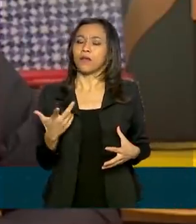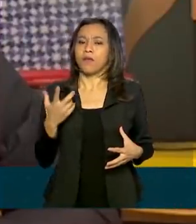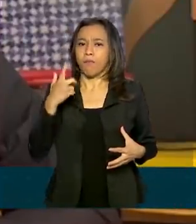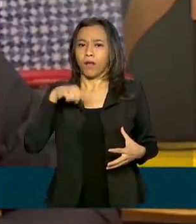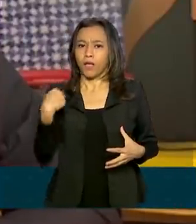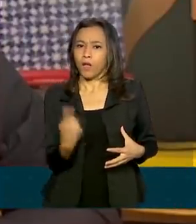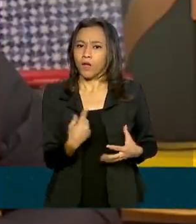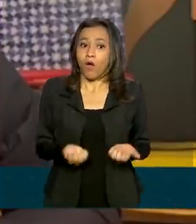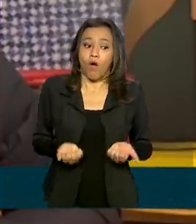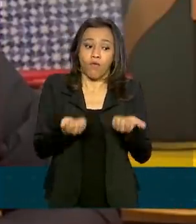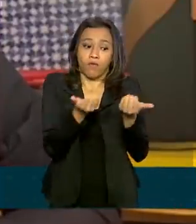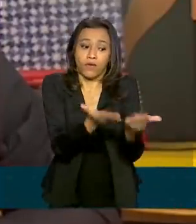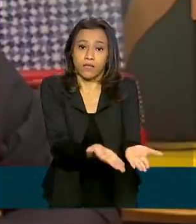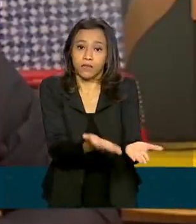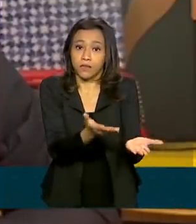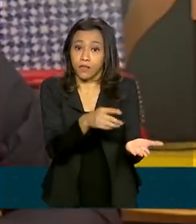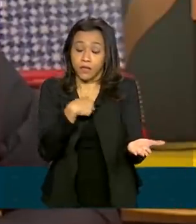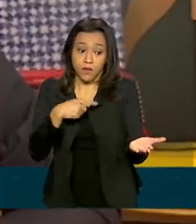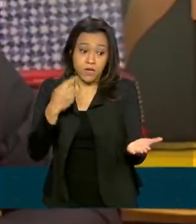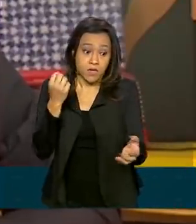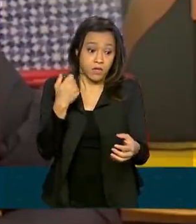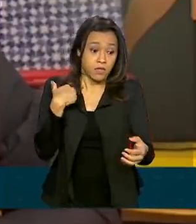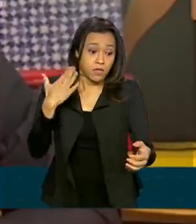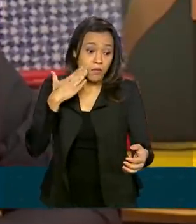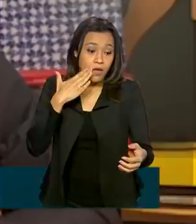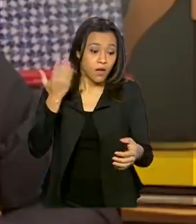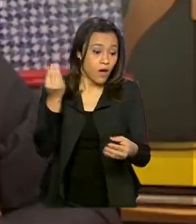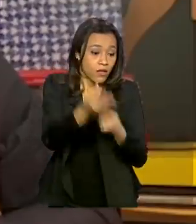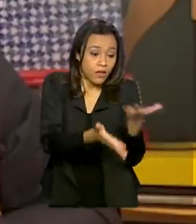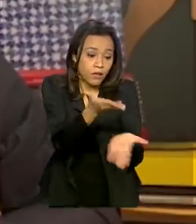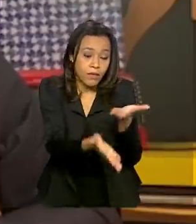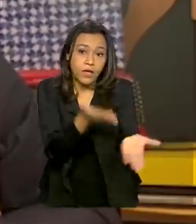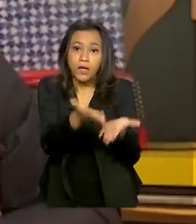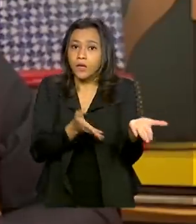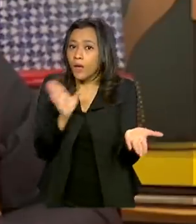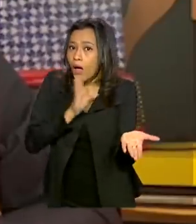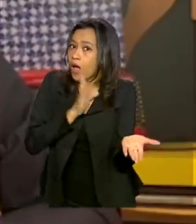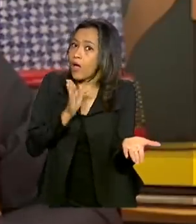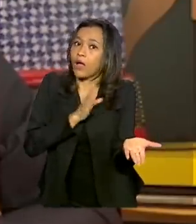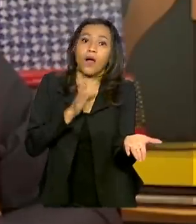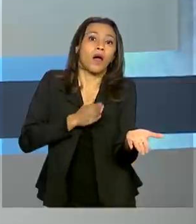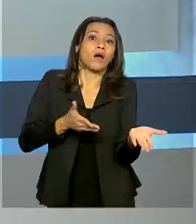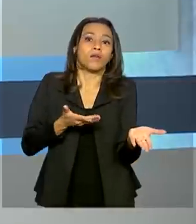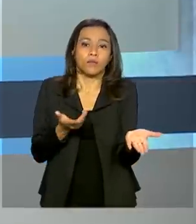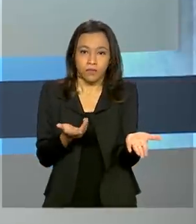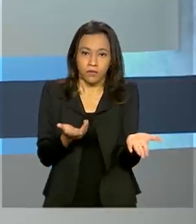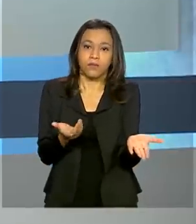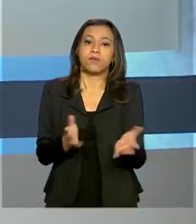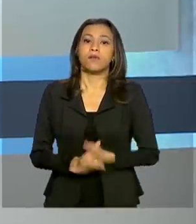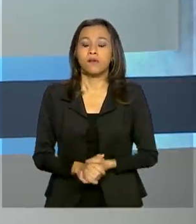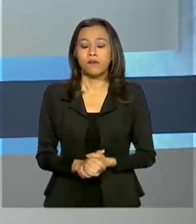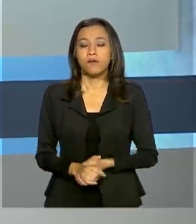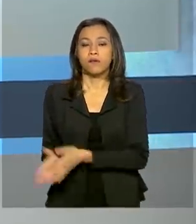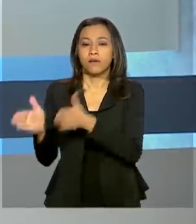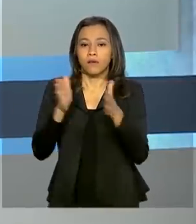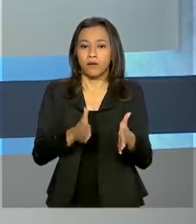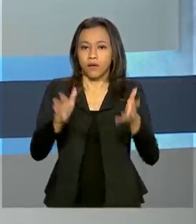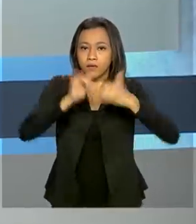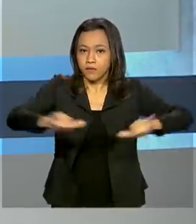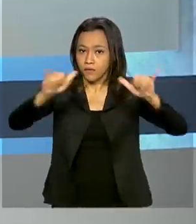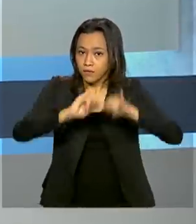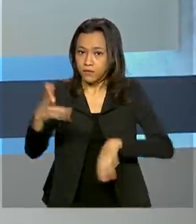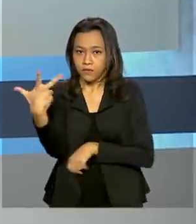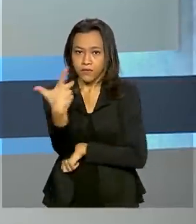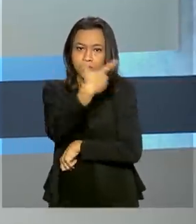oferecer qualquer intervenção e terapêutica o mais precoce possível. A campanha nacional de